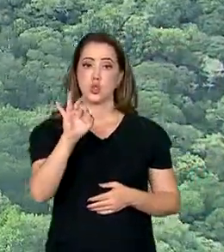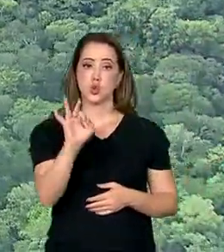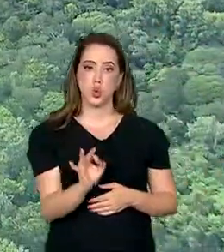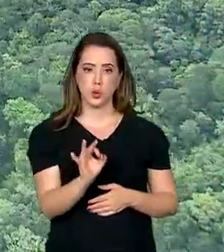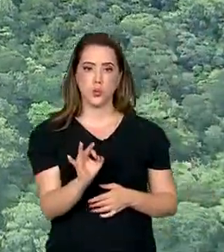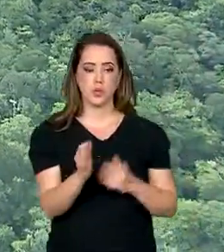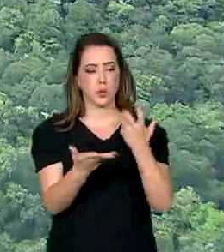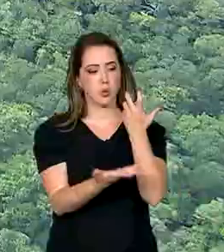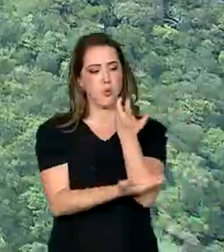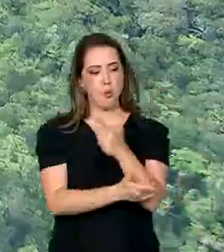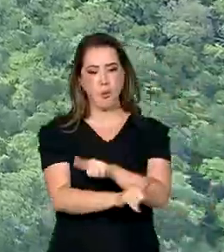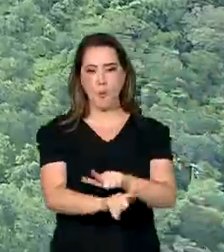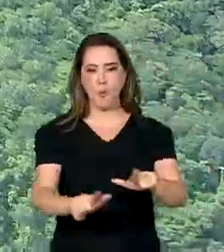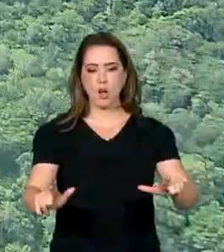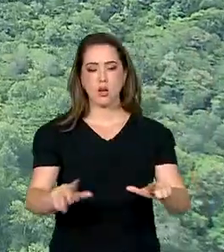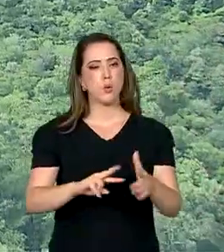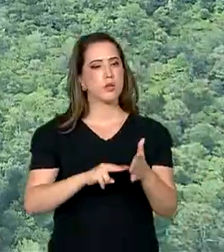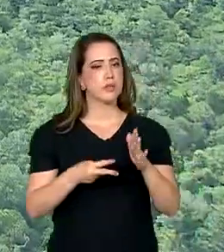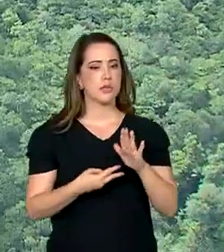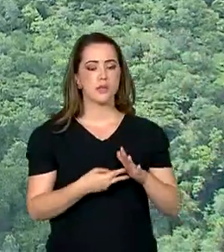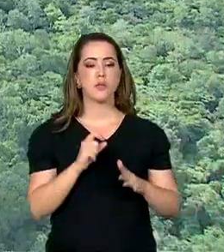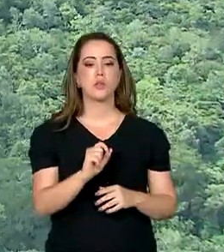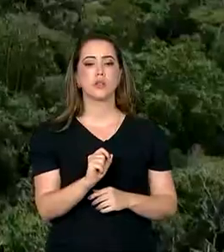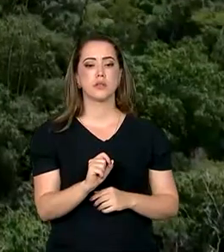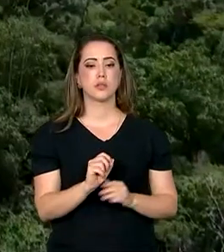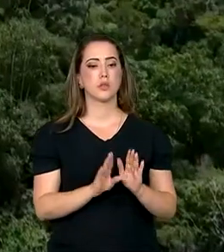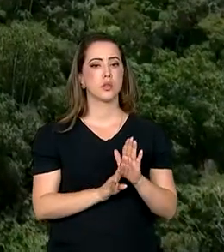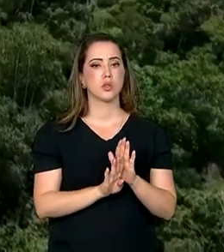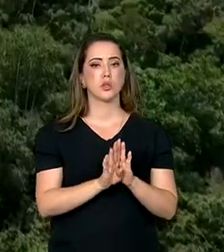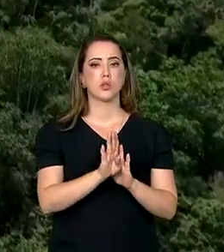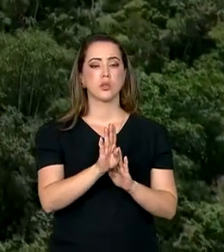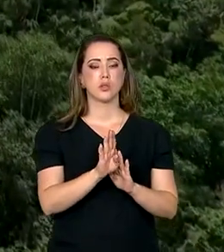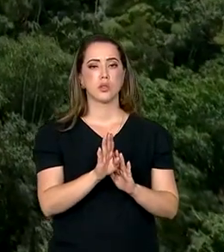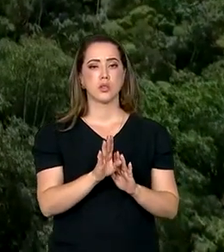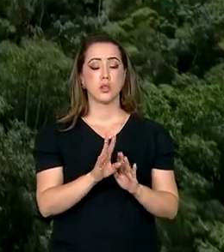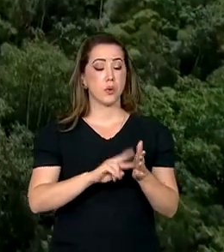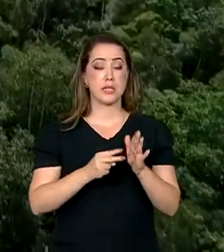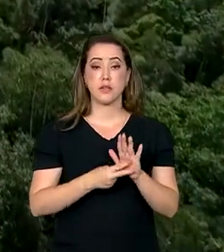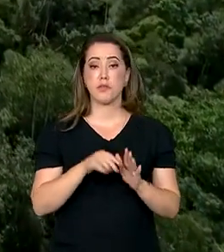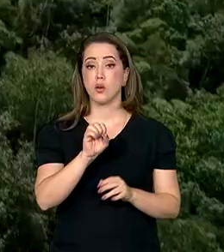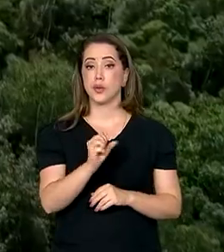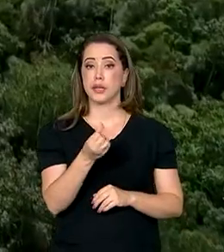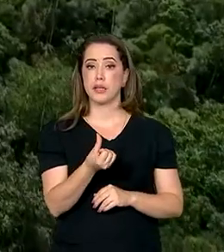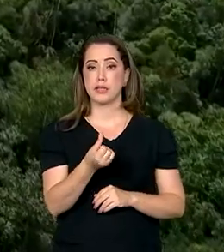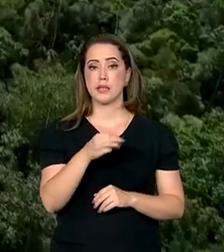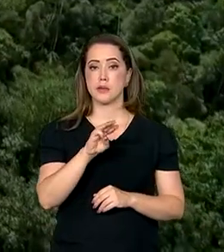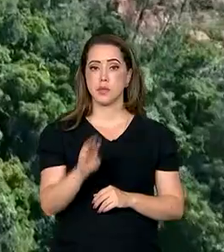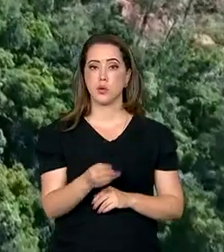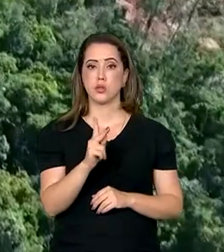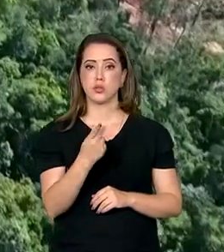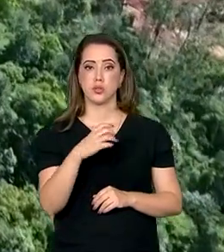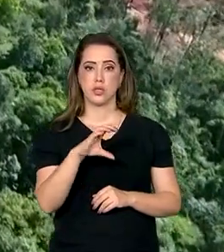desmatada na Amazônia. Isso representa 86 milhões de hectares de área desmatada.